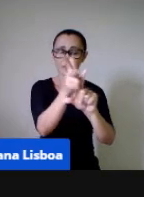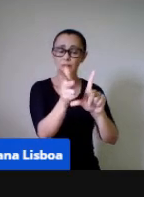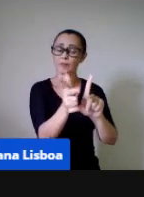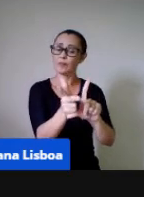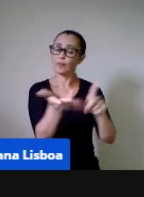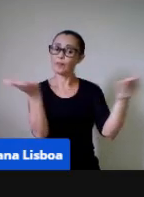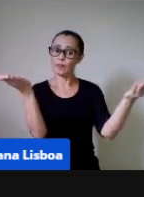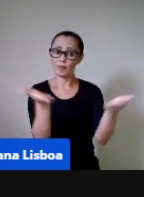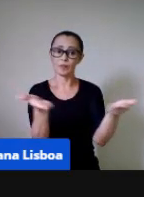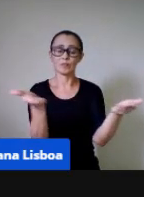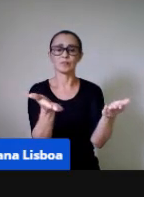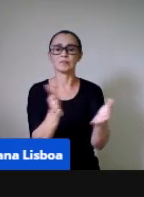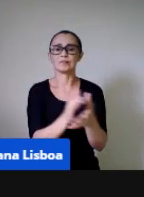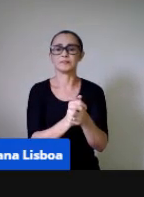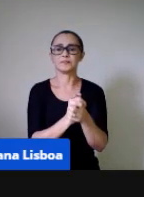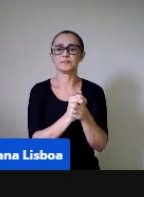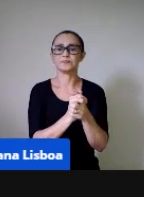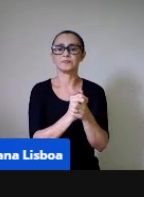slide.